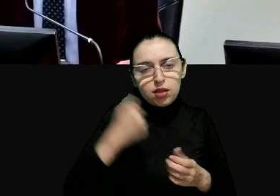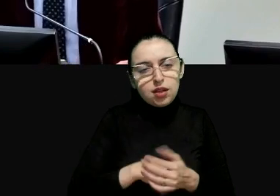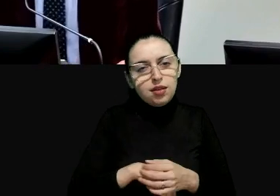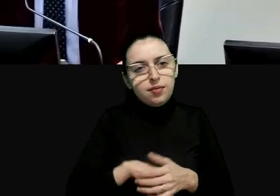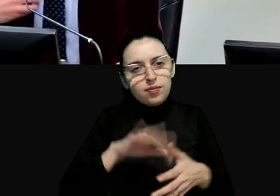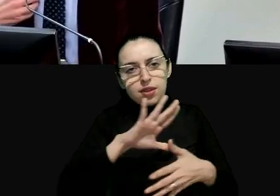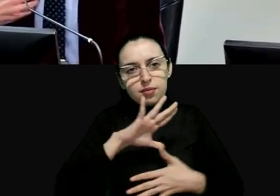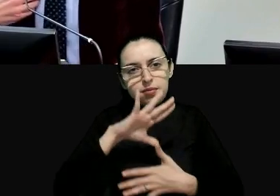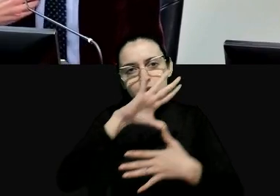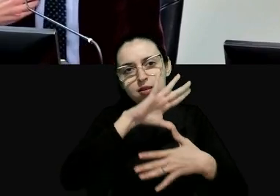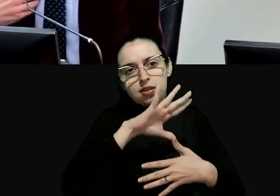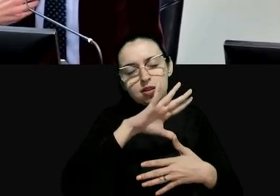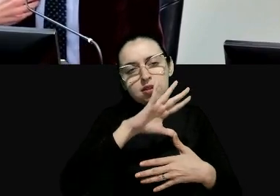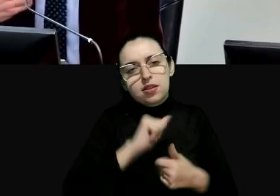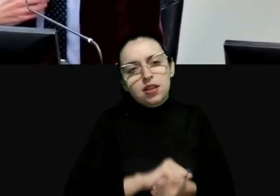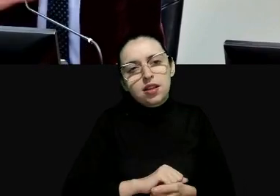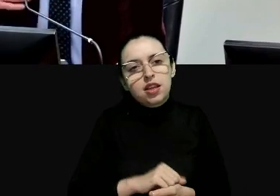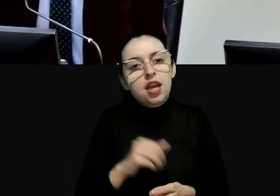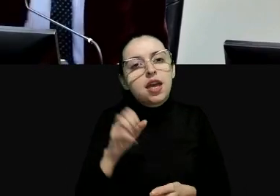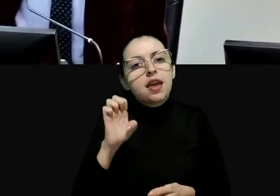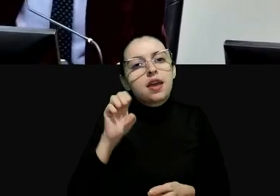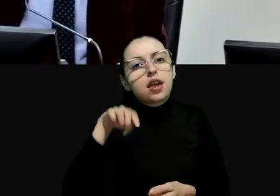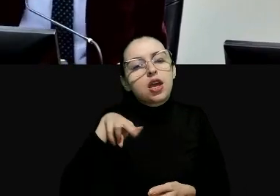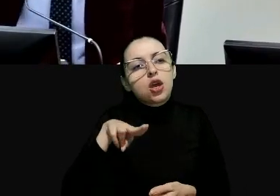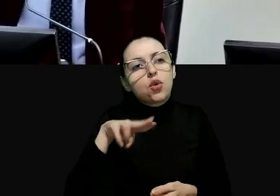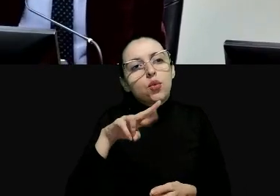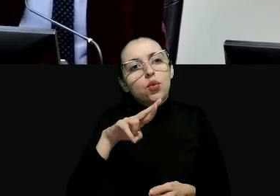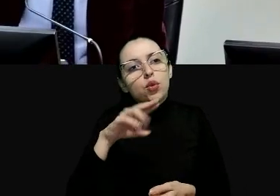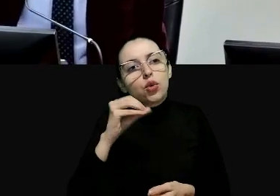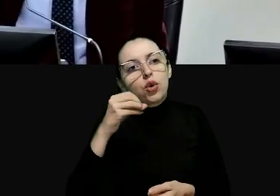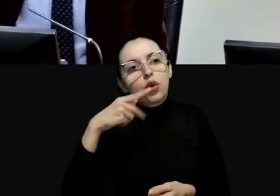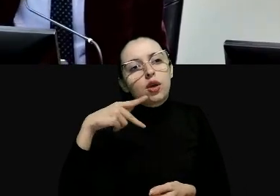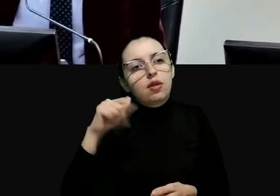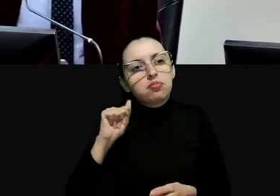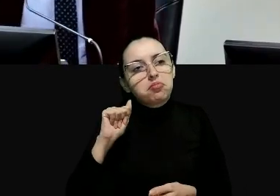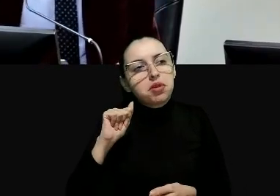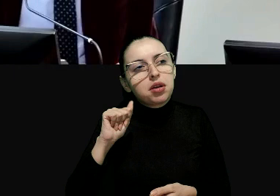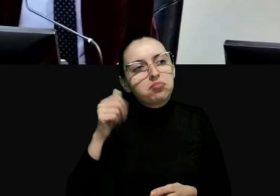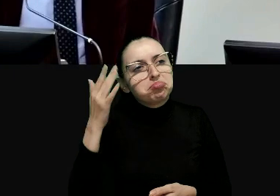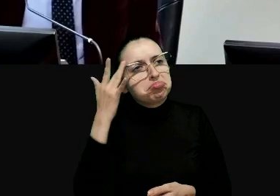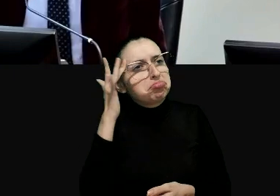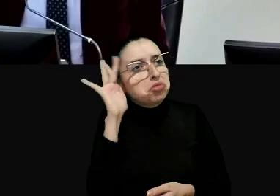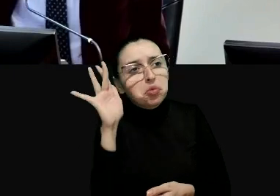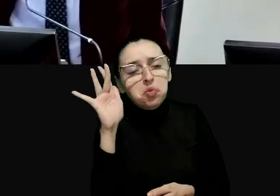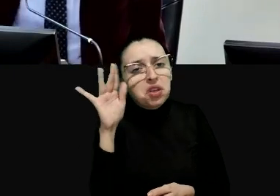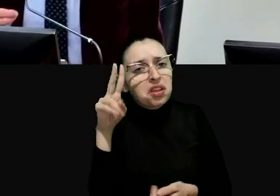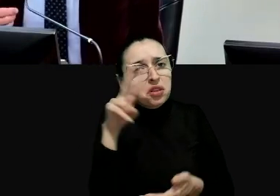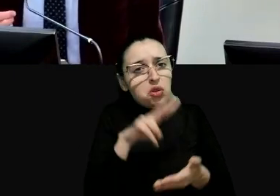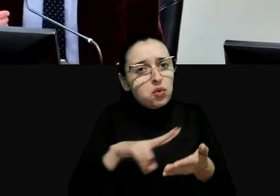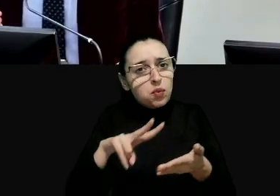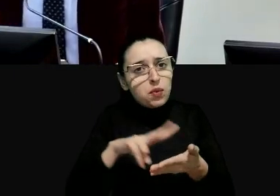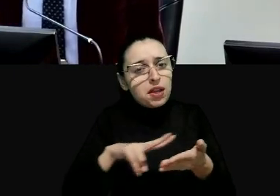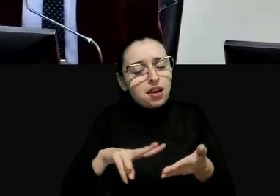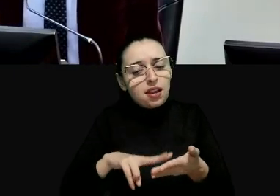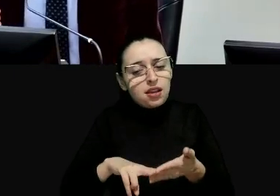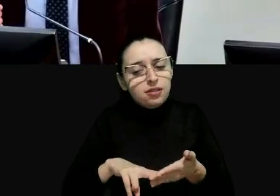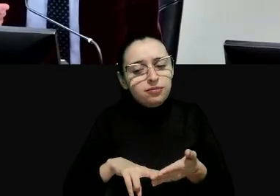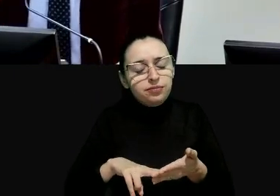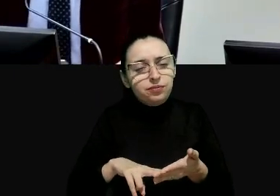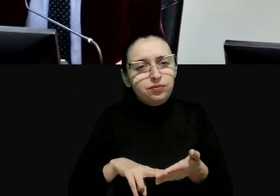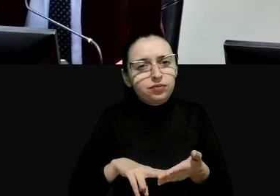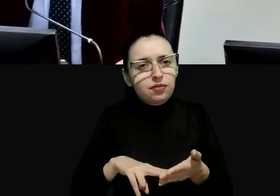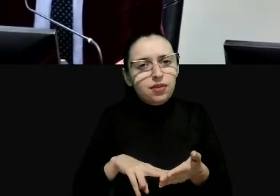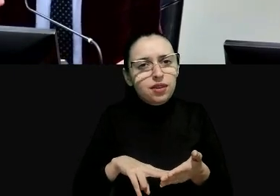comum na América Latina que na Europa porque eu não entendo ou não posso ler uma sentença